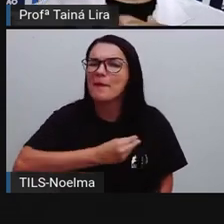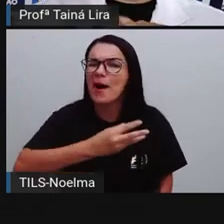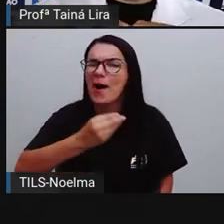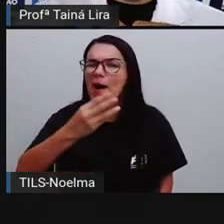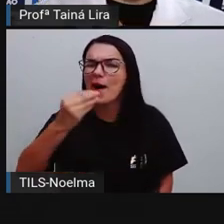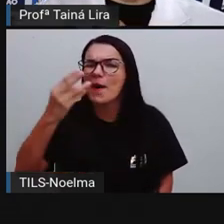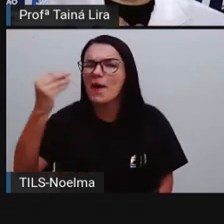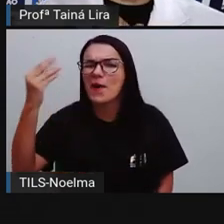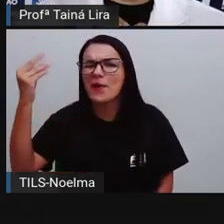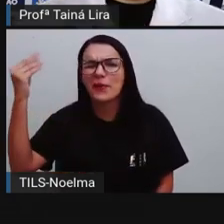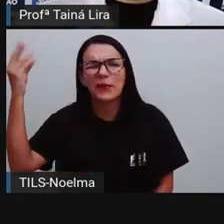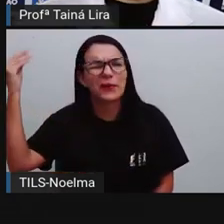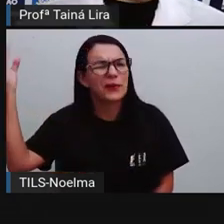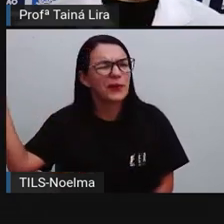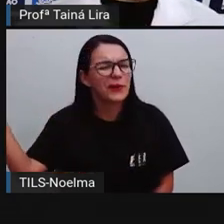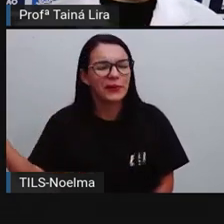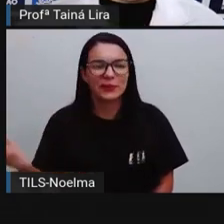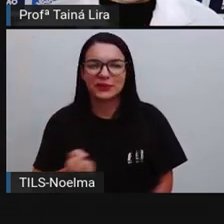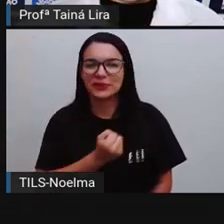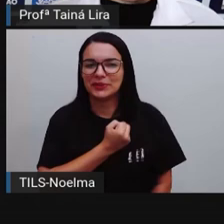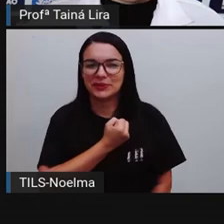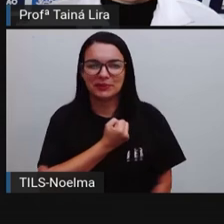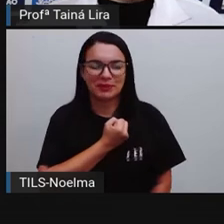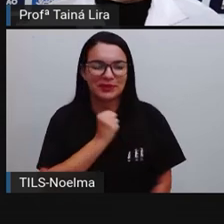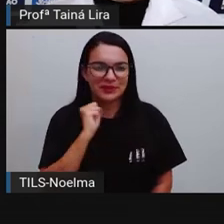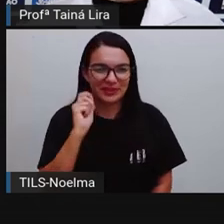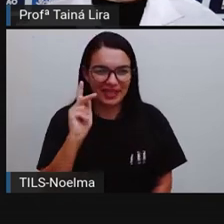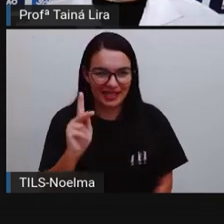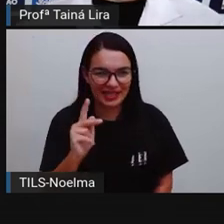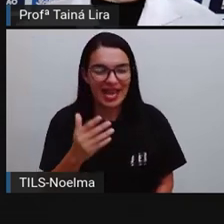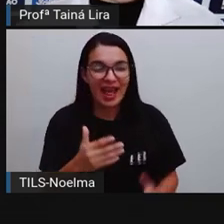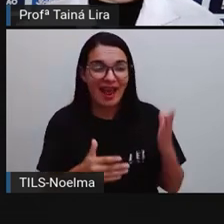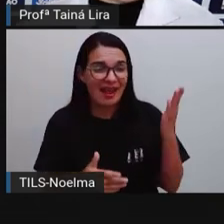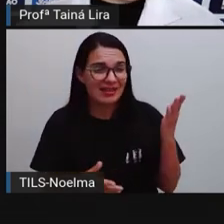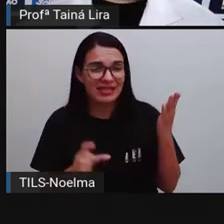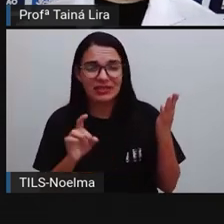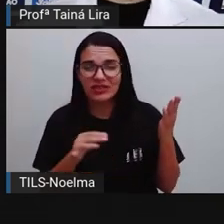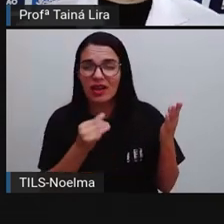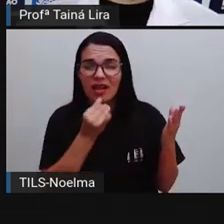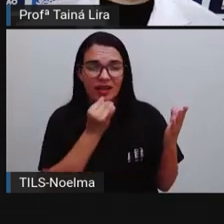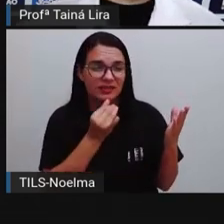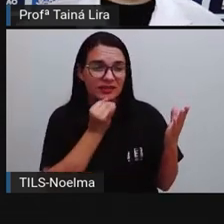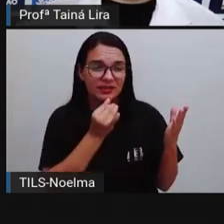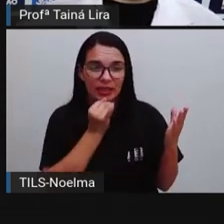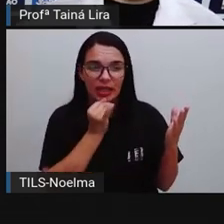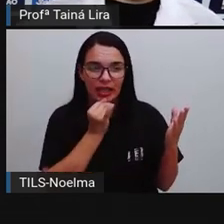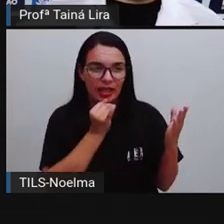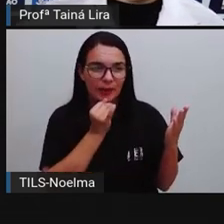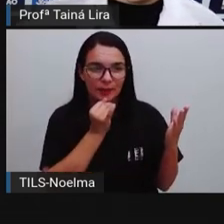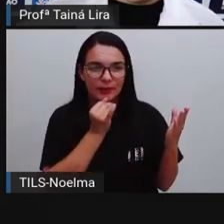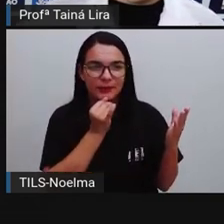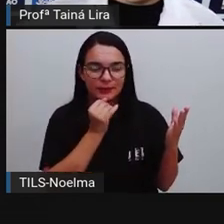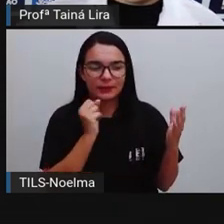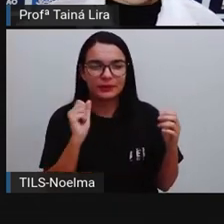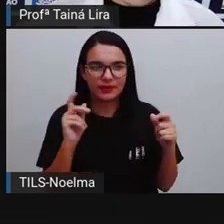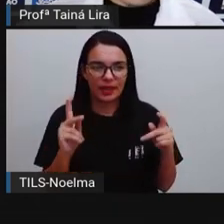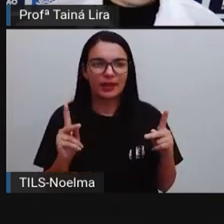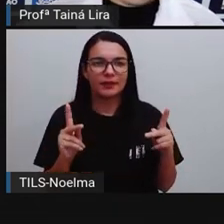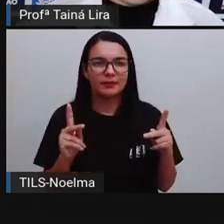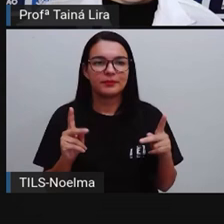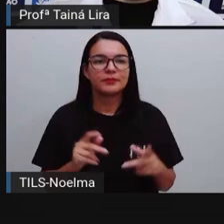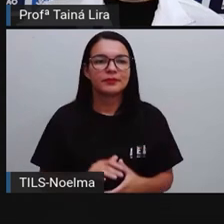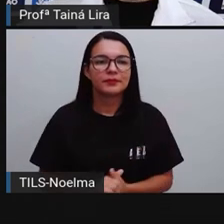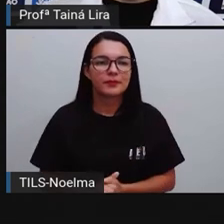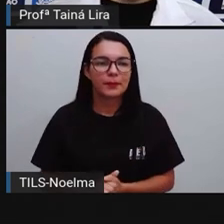poderia formar uma infinidade de números. Esses números que a pró está trazendo hoje são exemplos, tá?